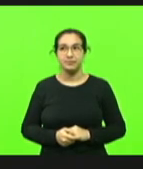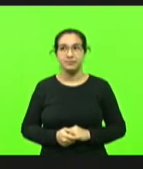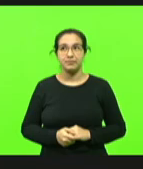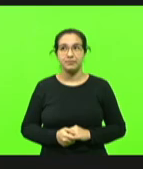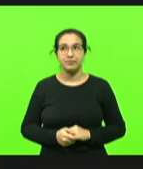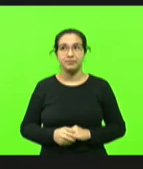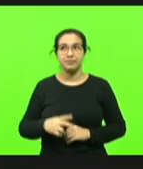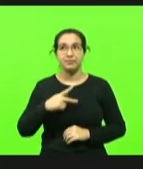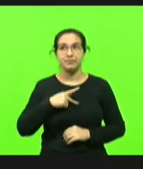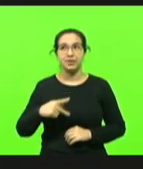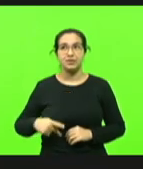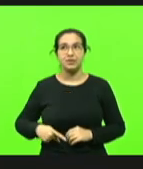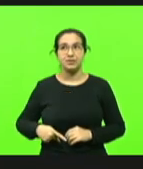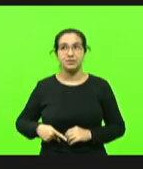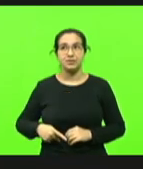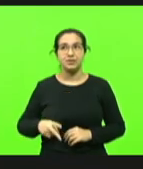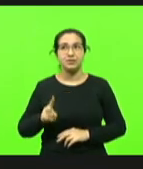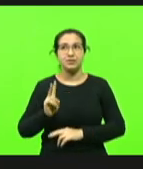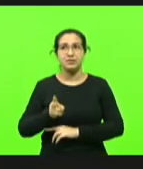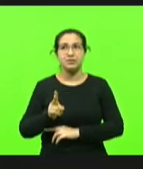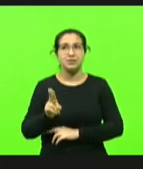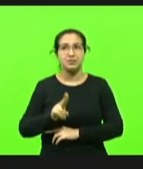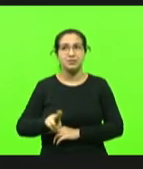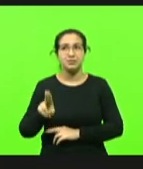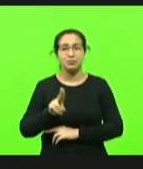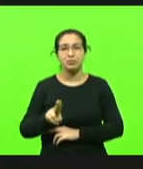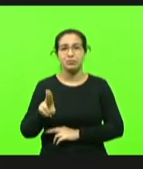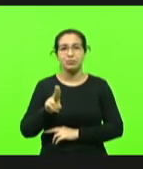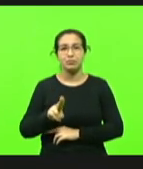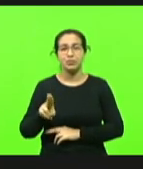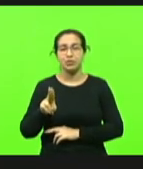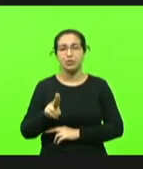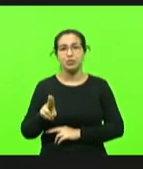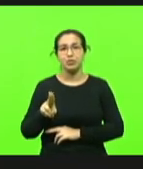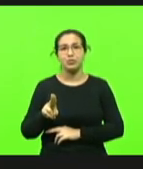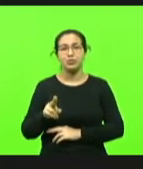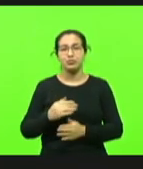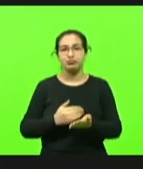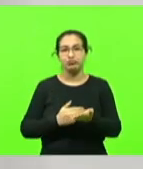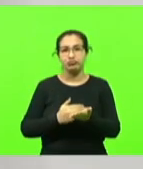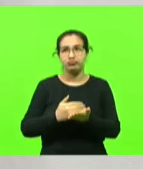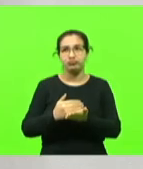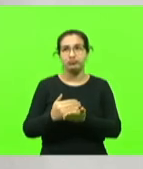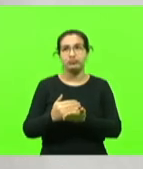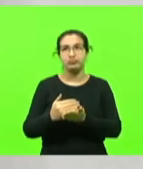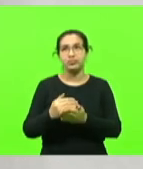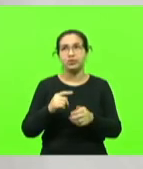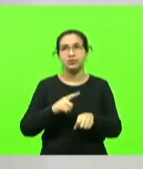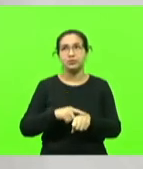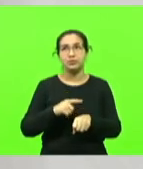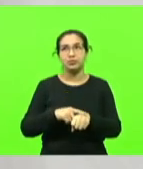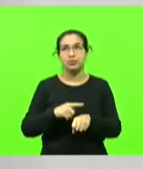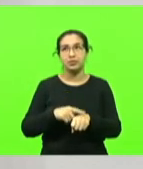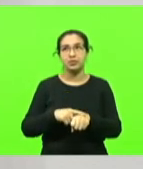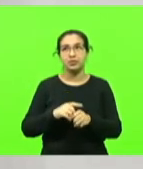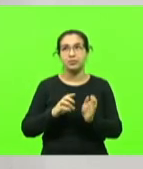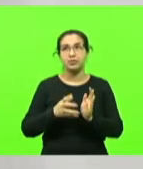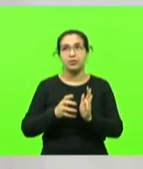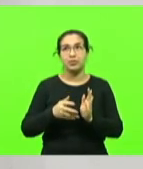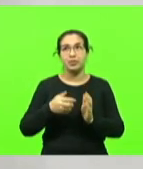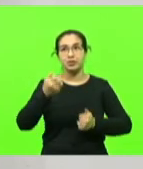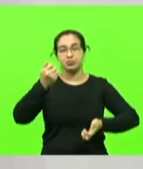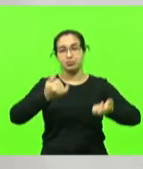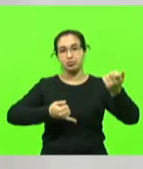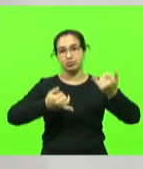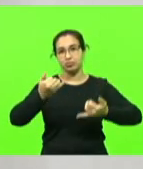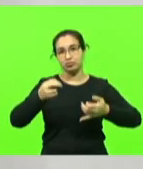Presidente, eu sempre uso por, tomo por uma iniciativa minha, usar o tempo do partido para falar de coisas boas, a gente